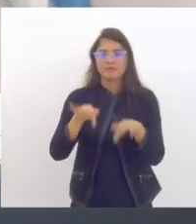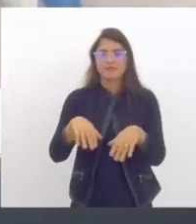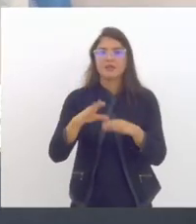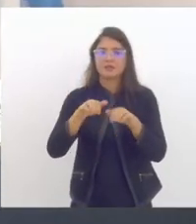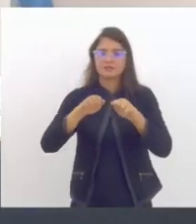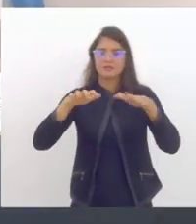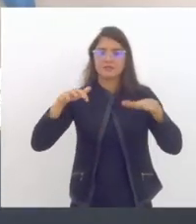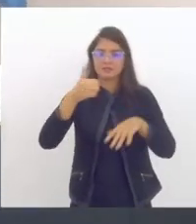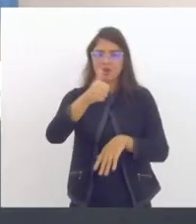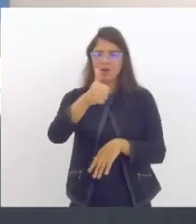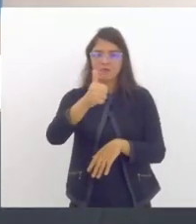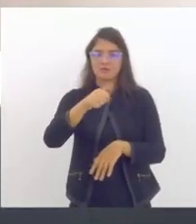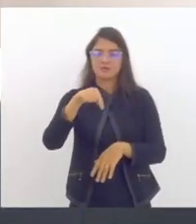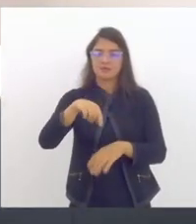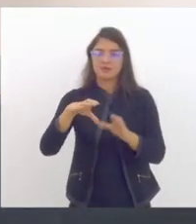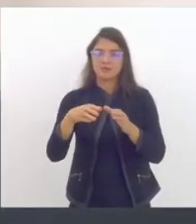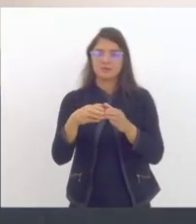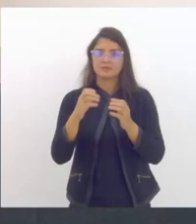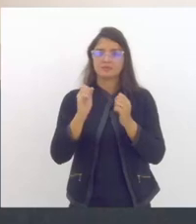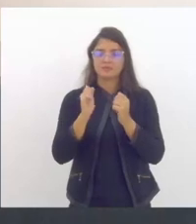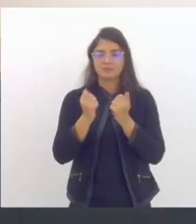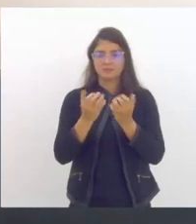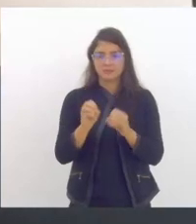audiência pública da Comissão de Educação